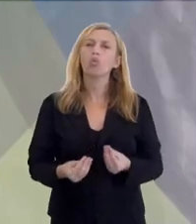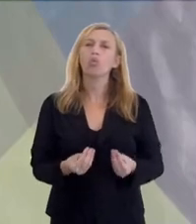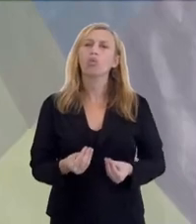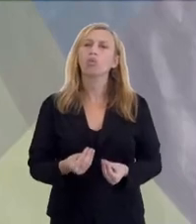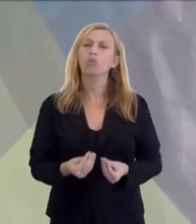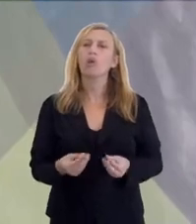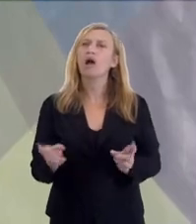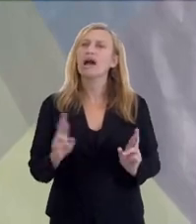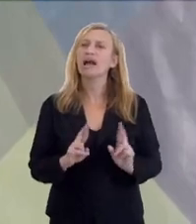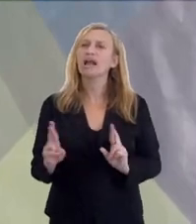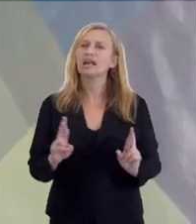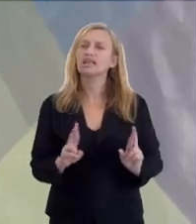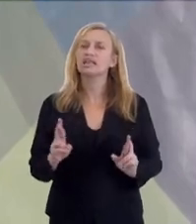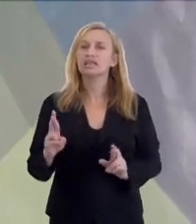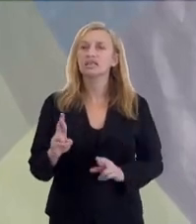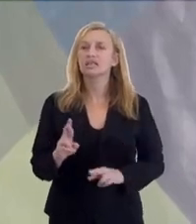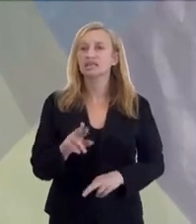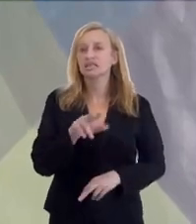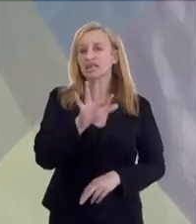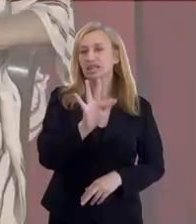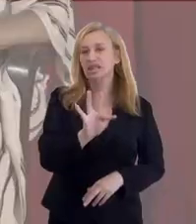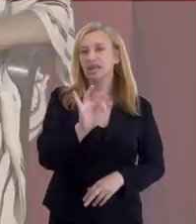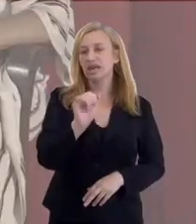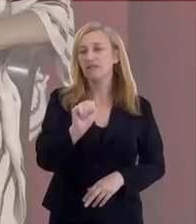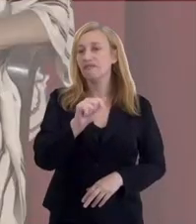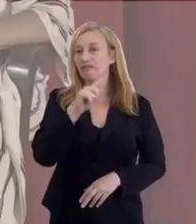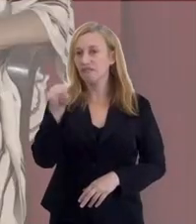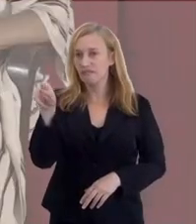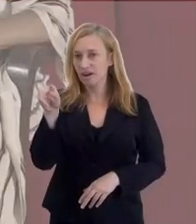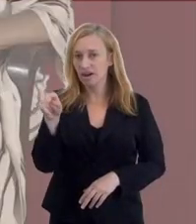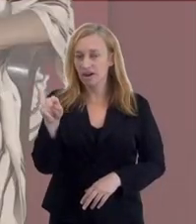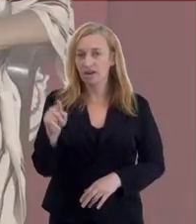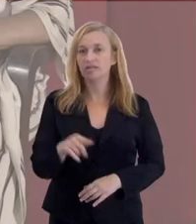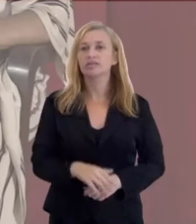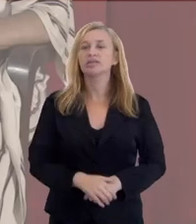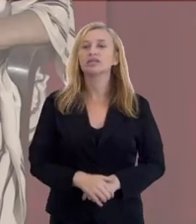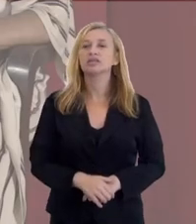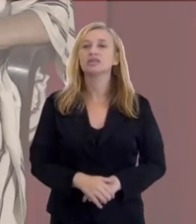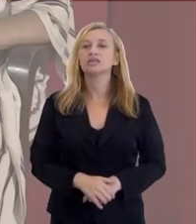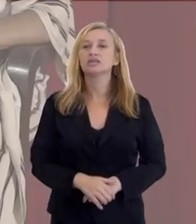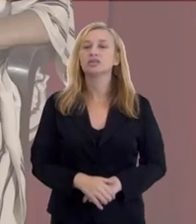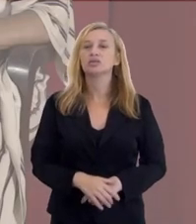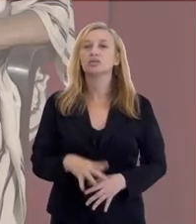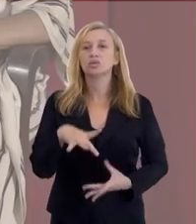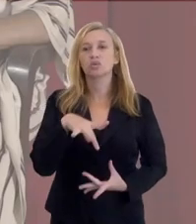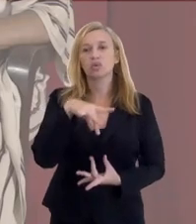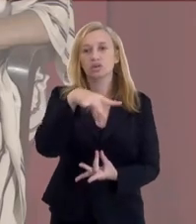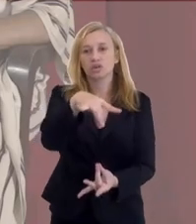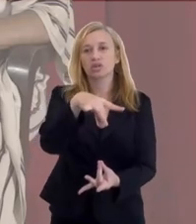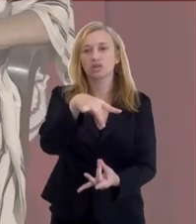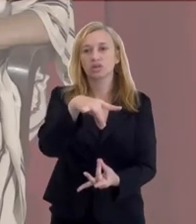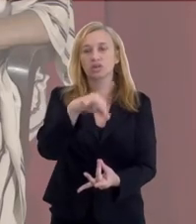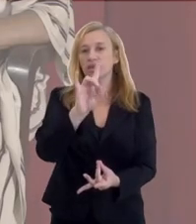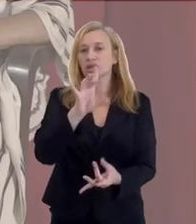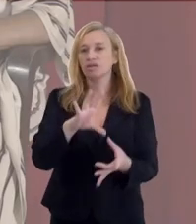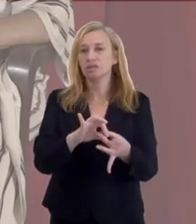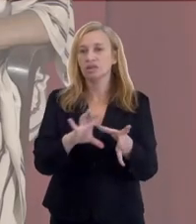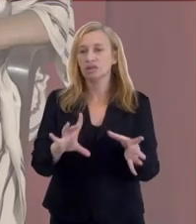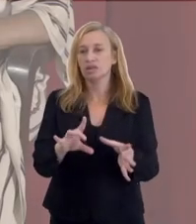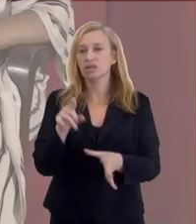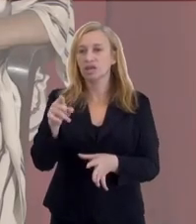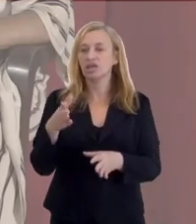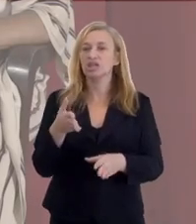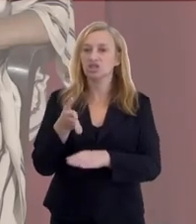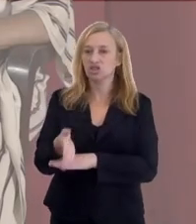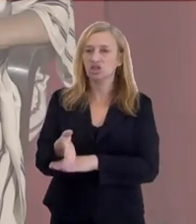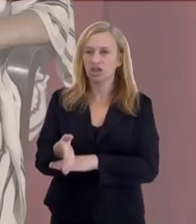relação de fã, é uma relação de público, os espíritos não permitem que eles cheguem isso, a